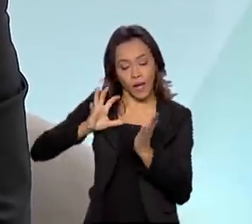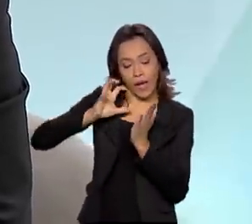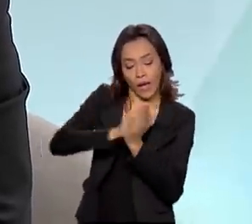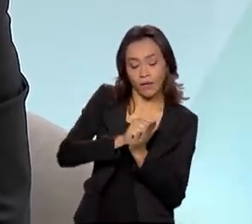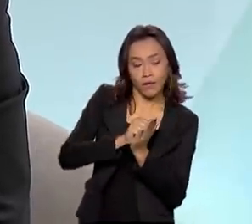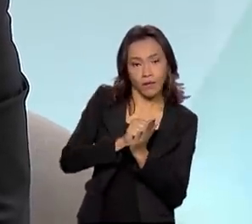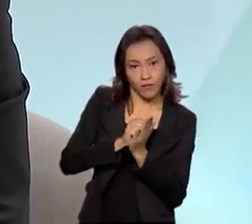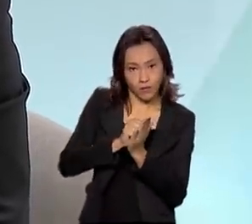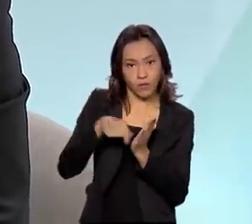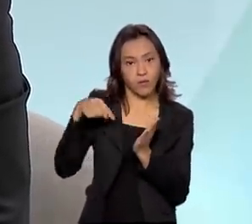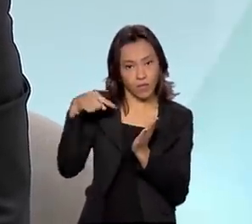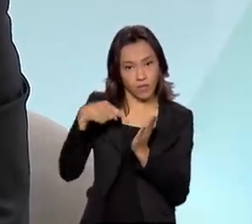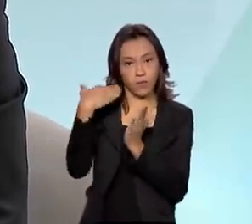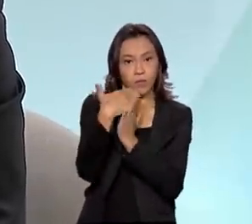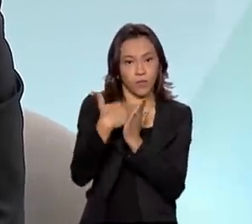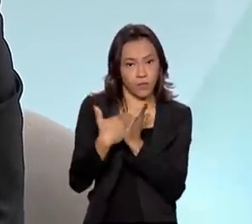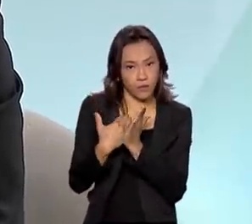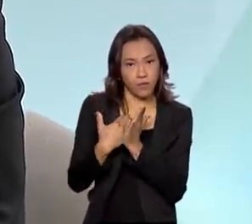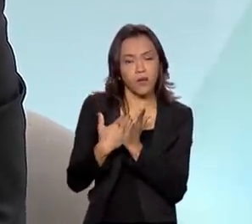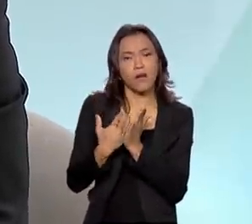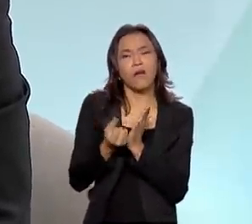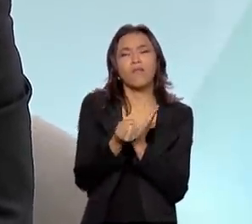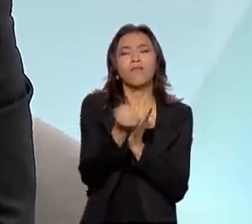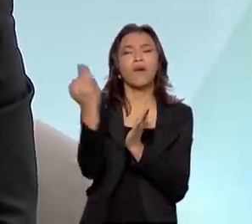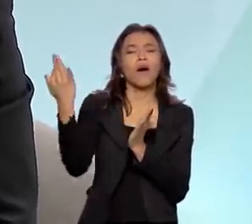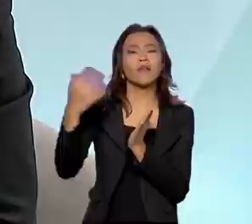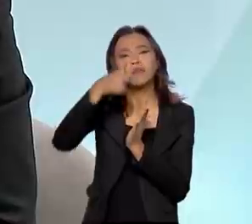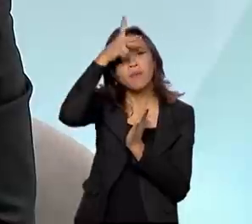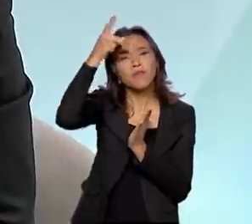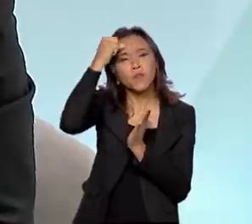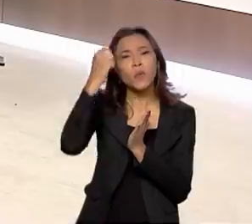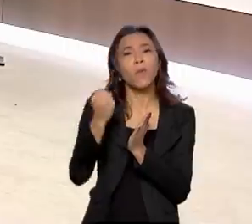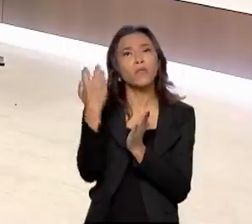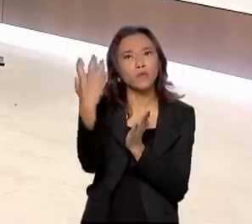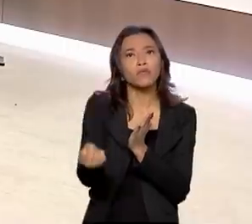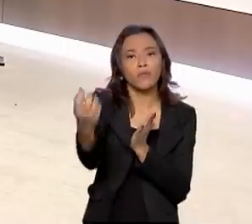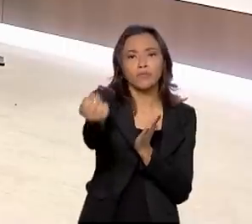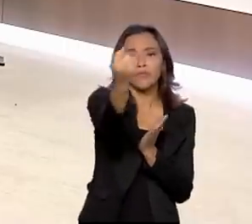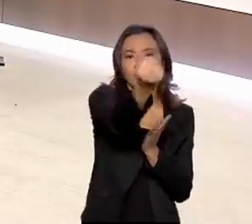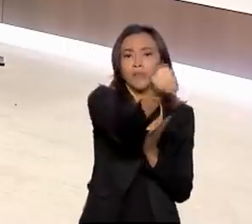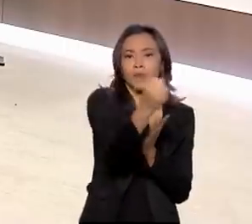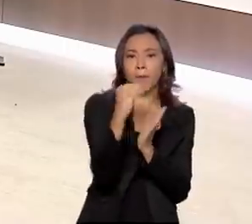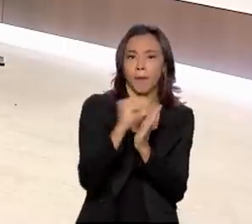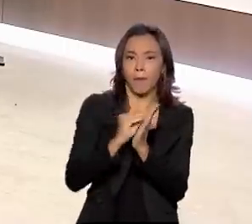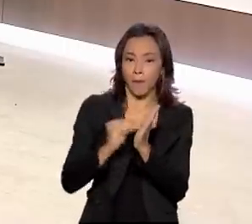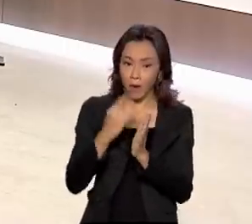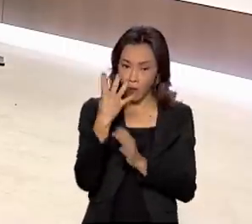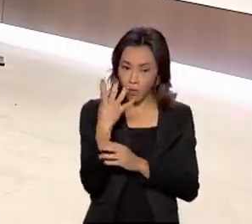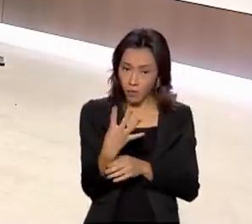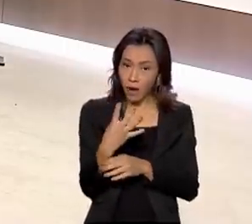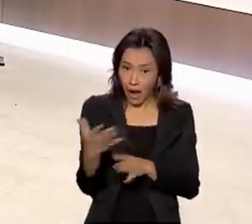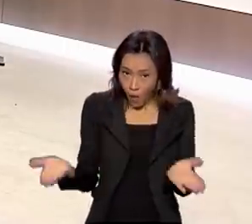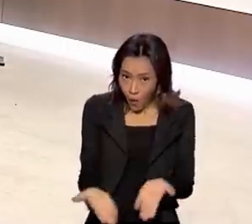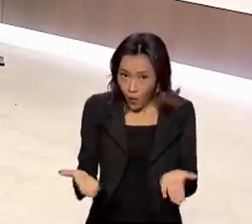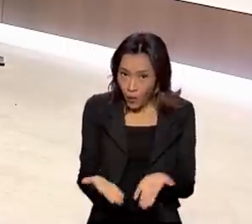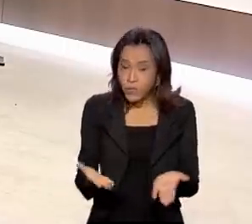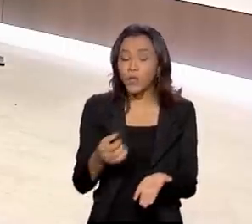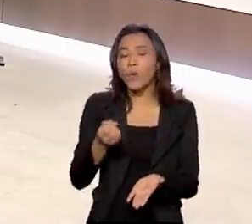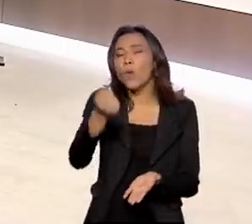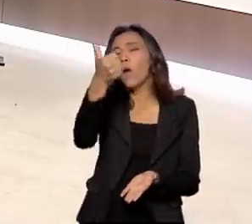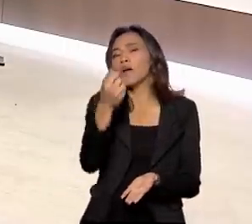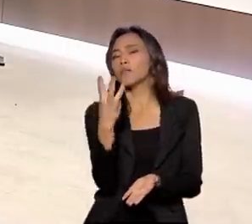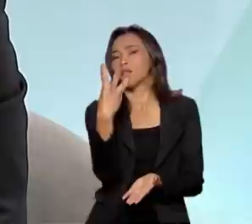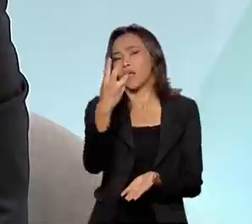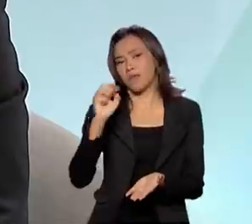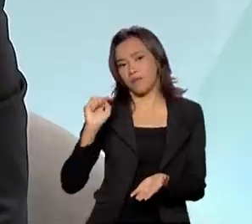Feliz para que muitas outras prefeituras possam ingressar no programa. 4.100 prefeituras, se não me engano. Atualmente, quase 3.000